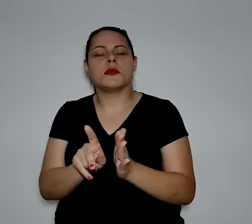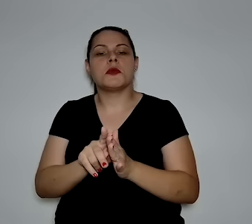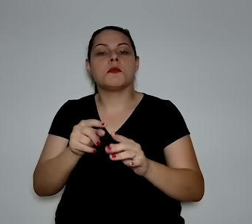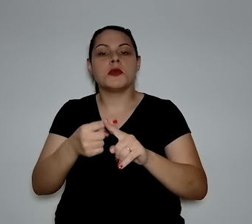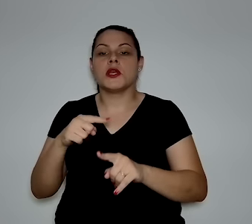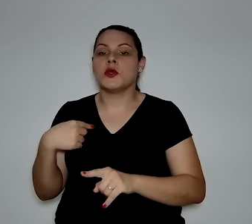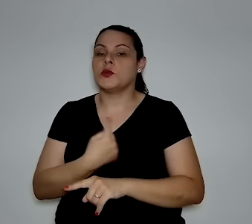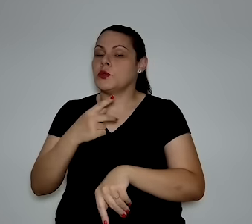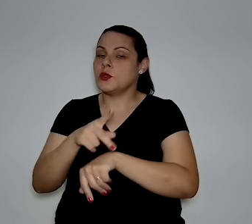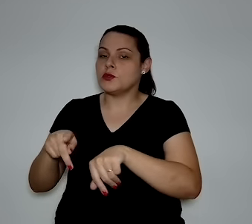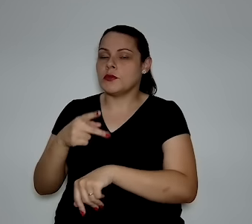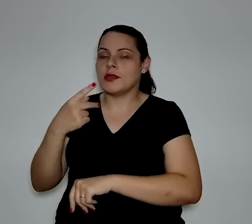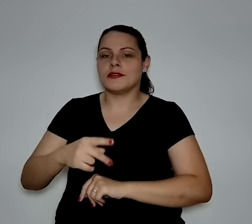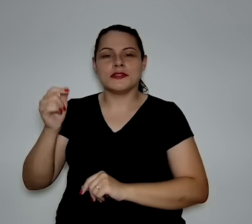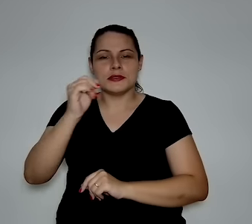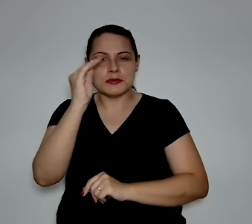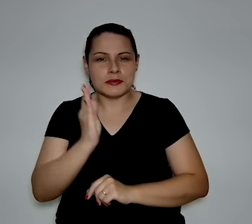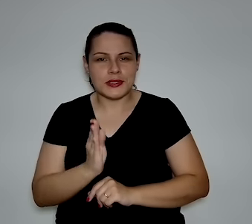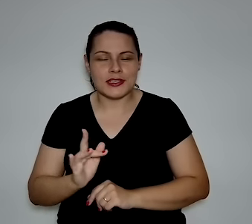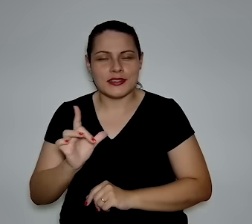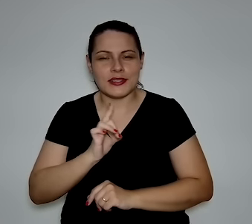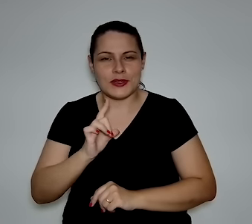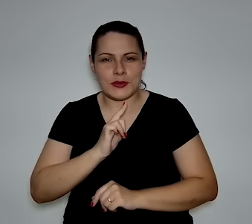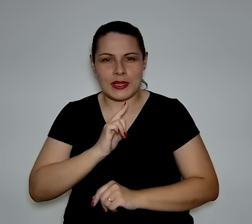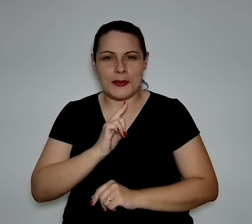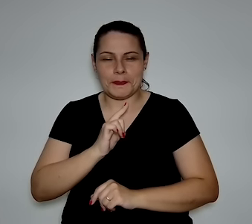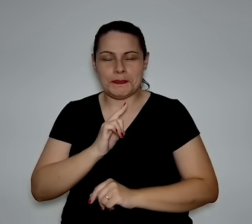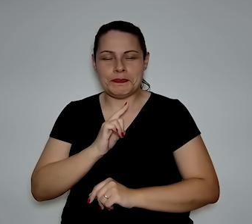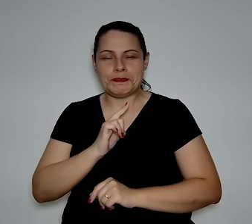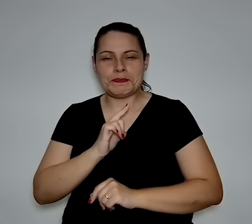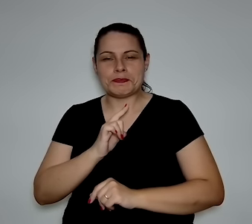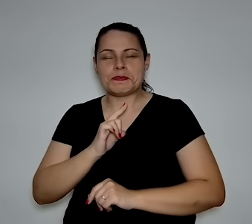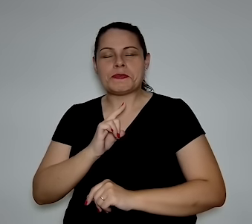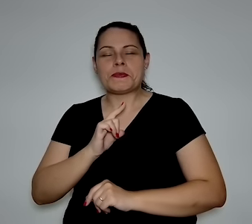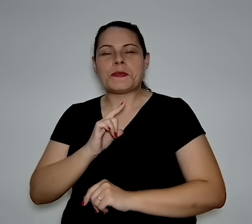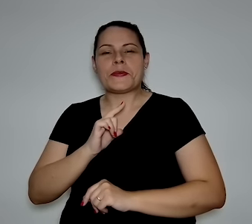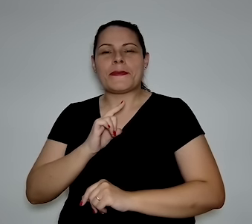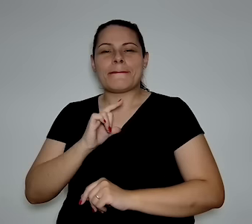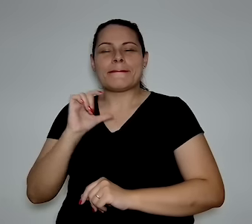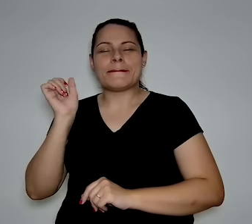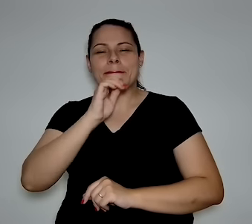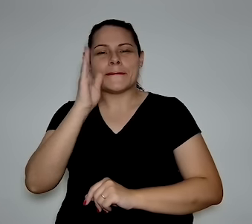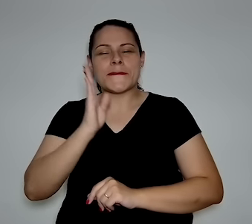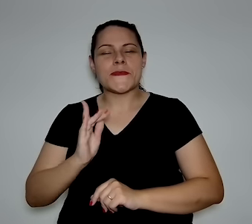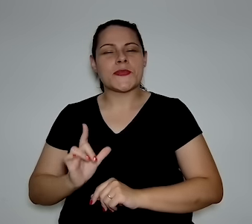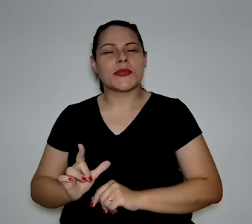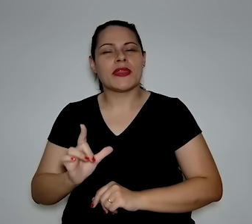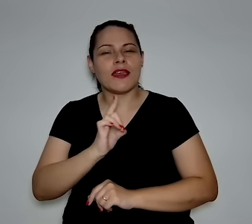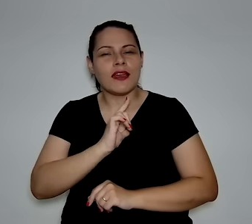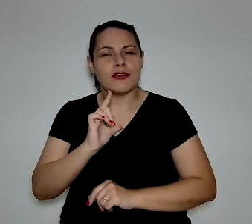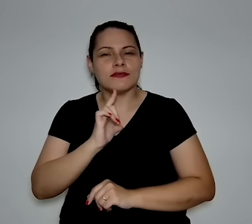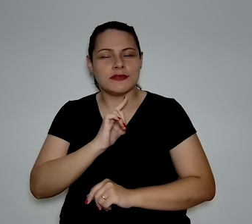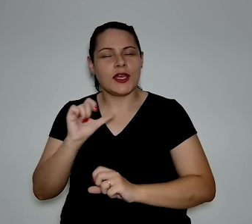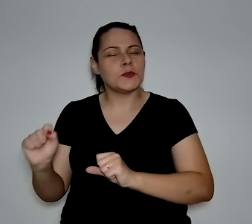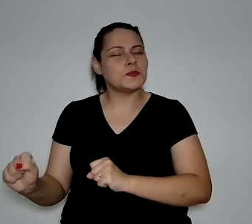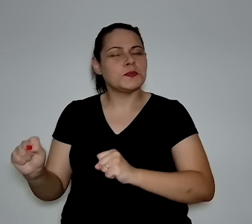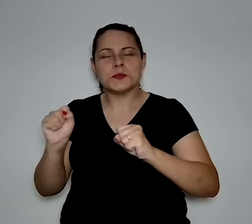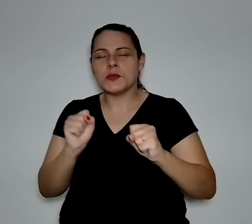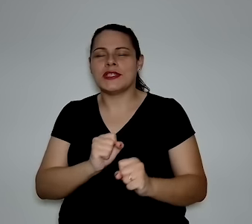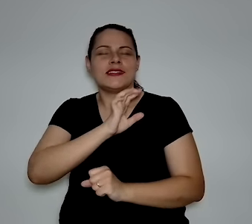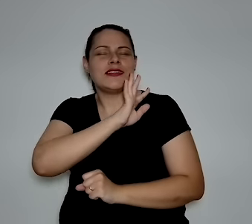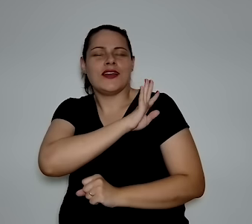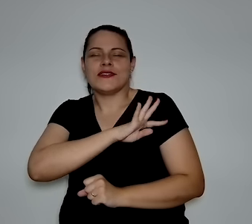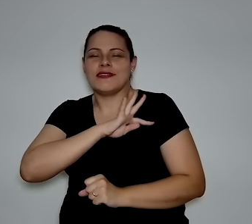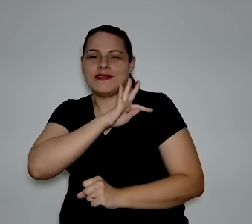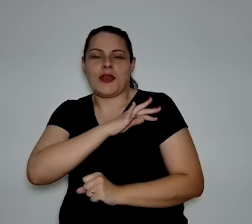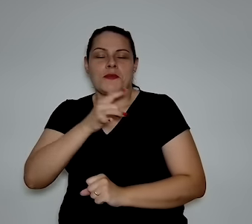nós temos o nosso país. O Brasil tem... O Brasil tem... O Brasil possui um